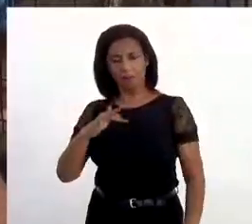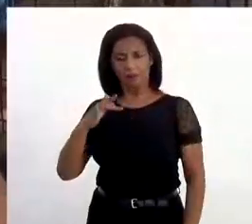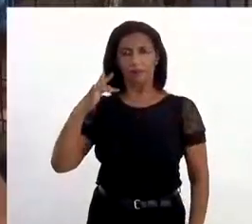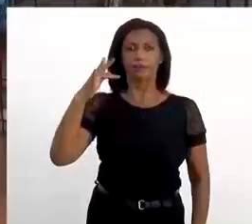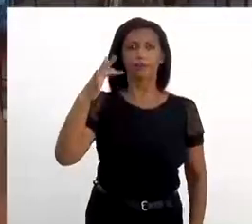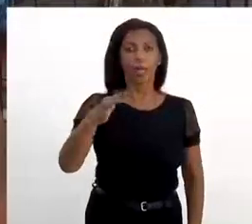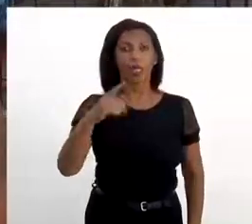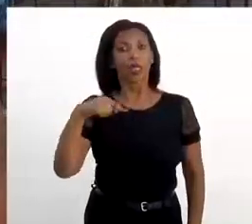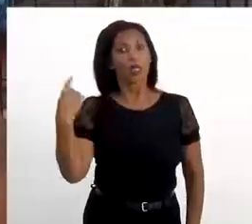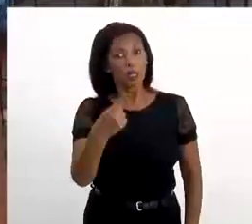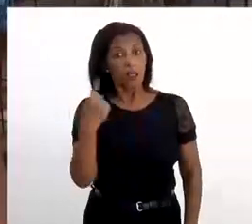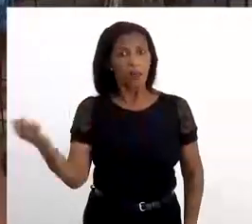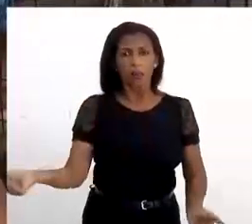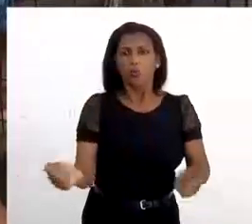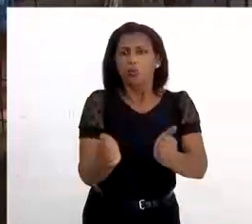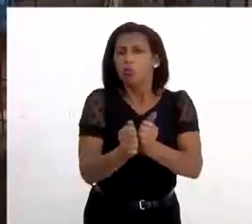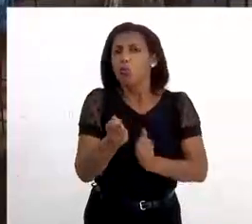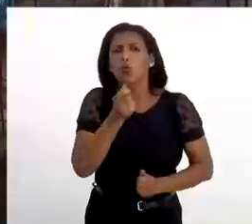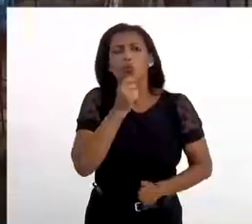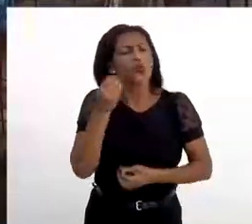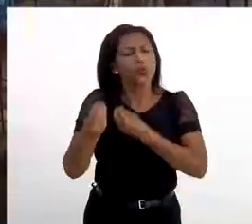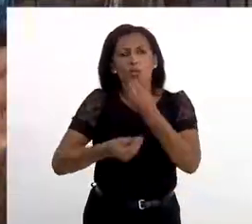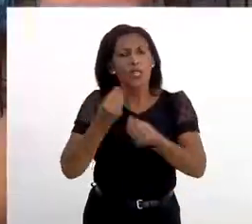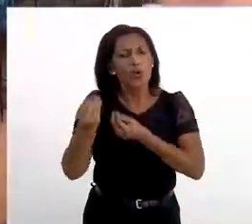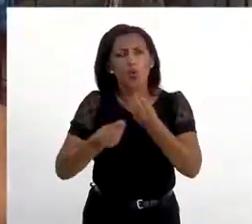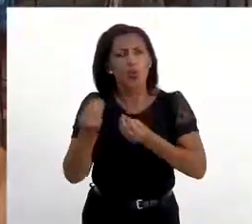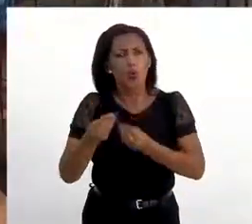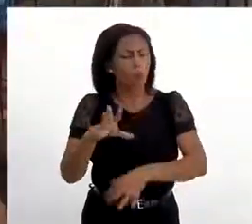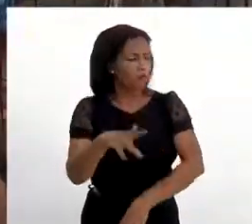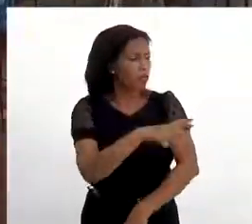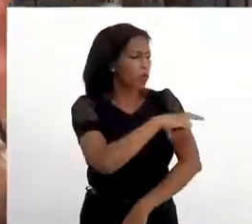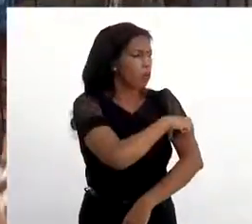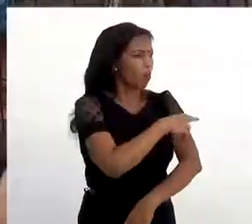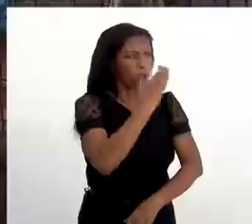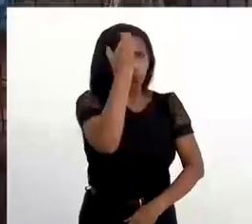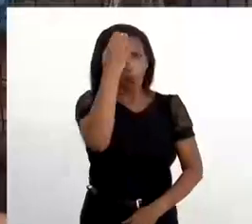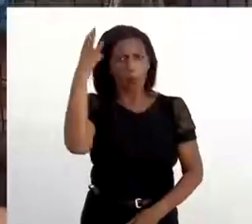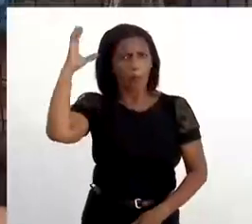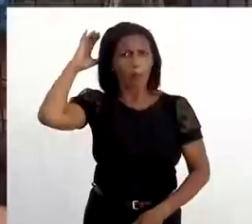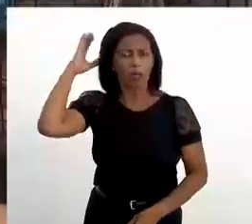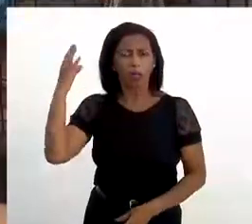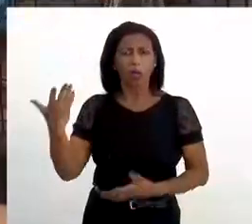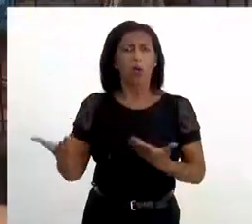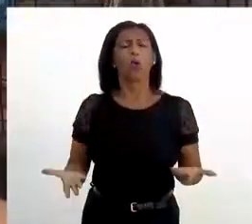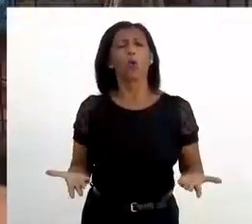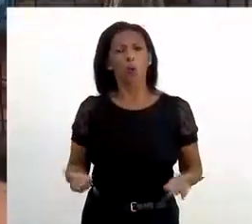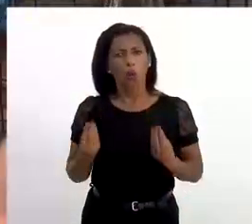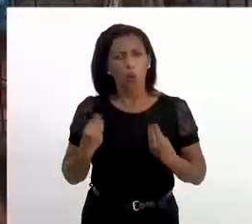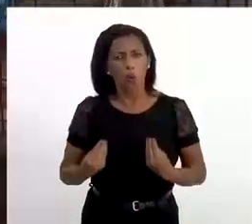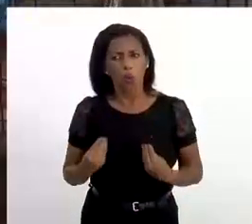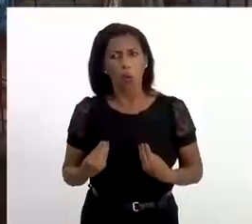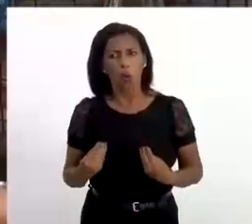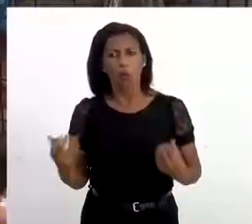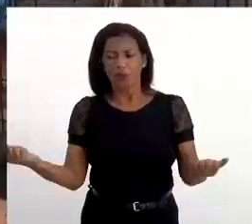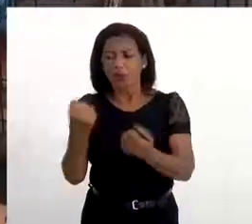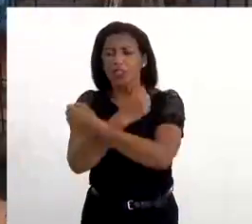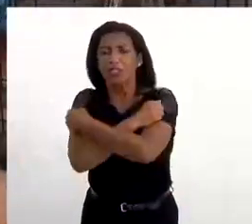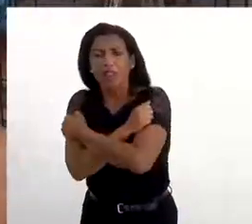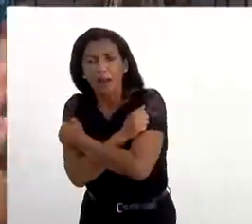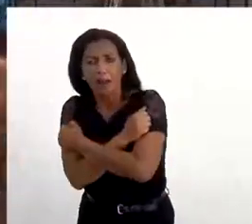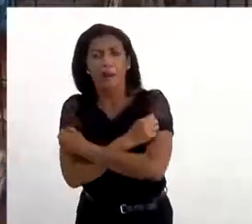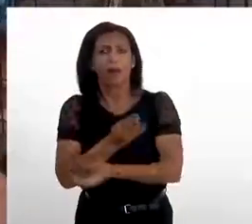nós possamos estar juntos. Não tem como fazer canomblé, fazer umbanda, fazer batuque, telecom, sem aglomeração. Nós nos abraçamos,